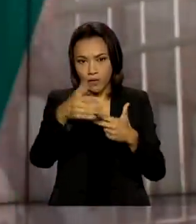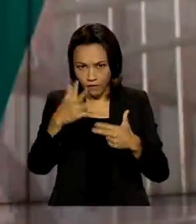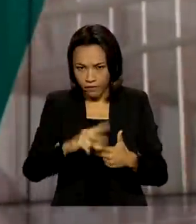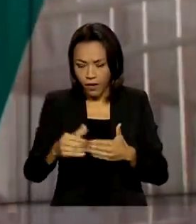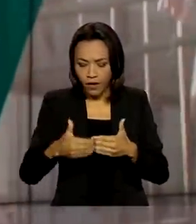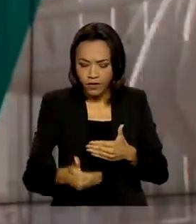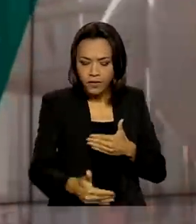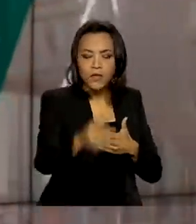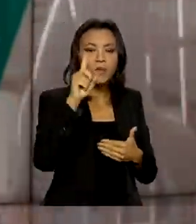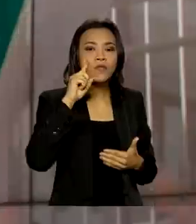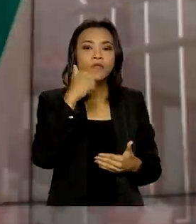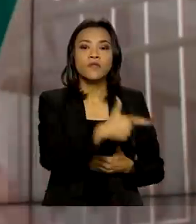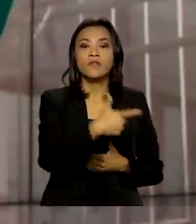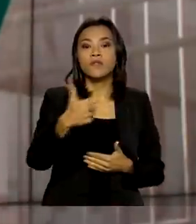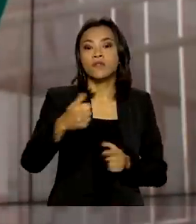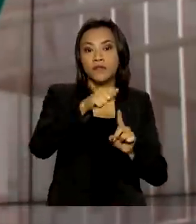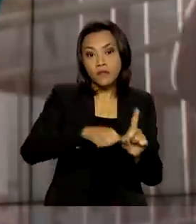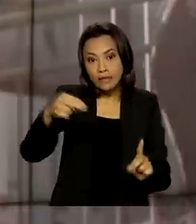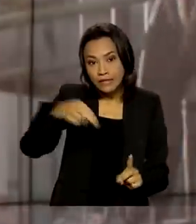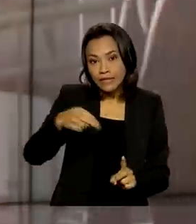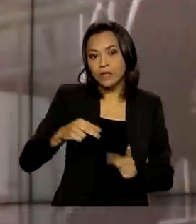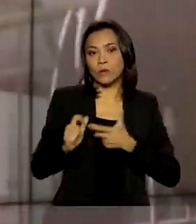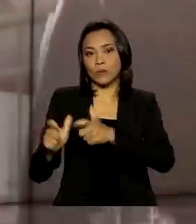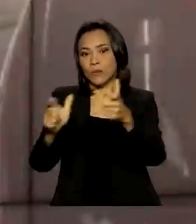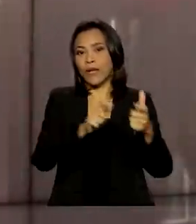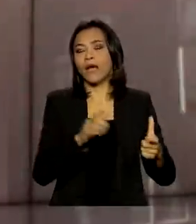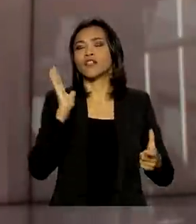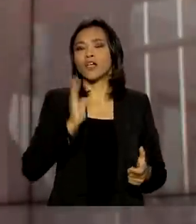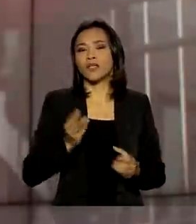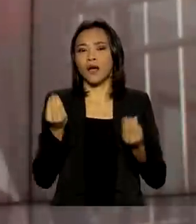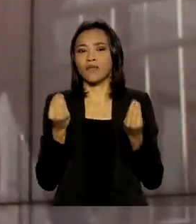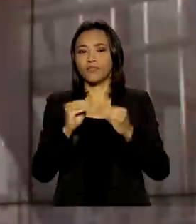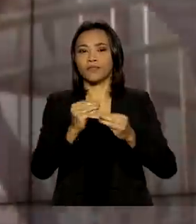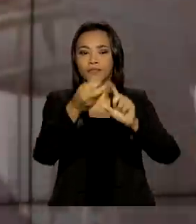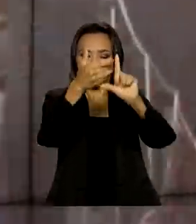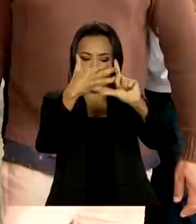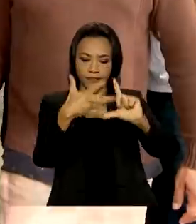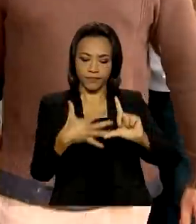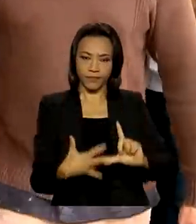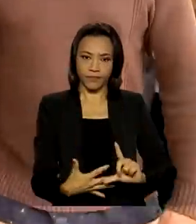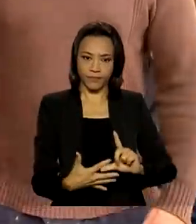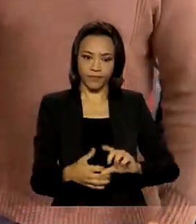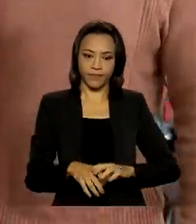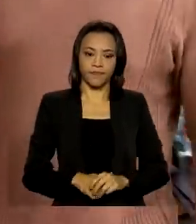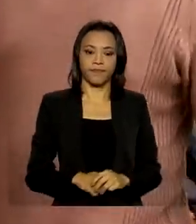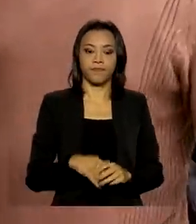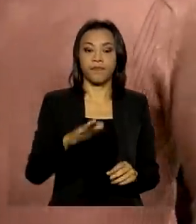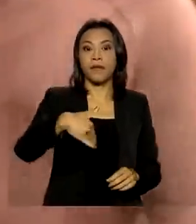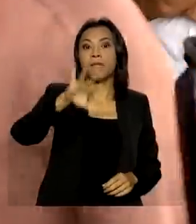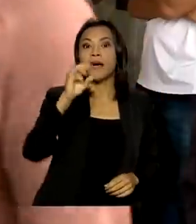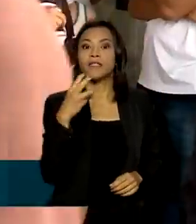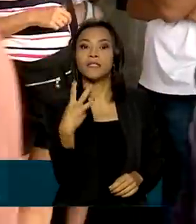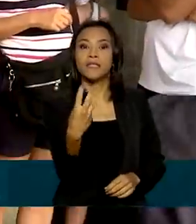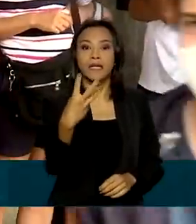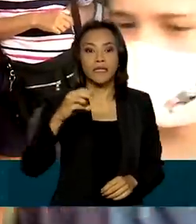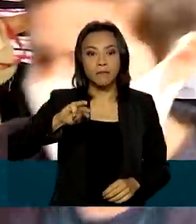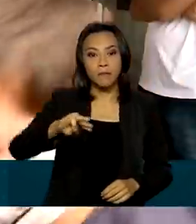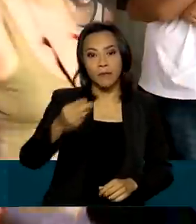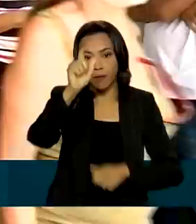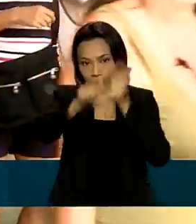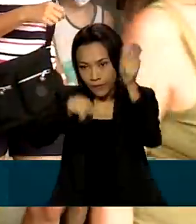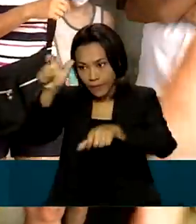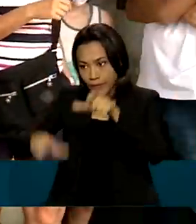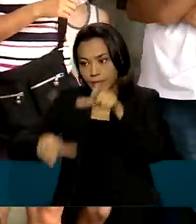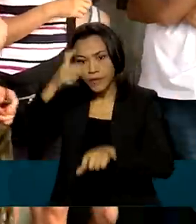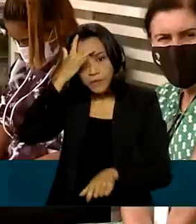de novembro. Os locais de prova estão disponíveis na página do participante. Mais de 3 milhões de estudantes se